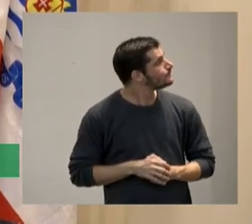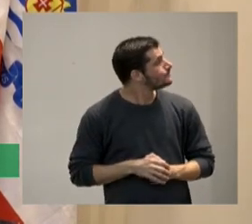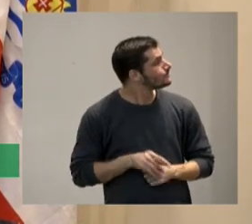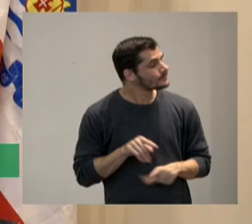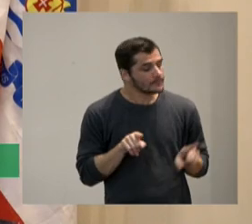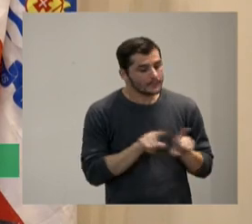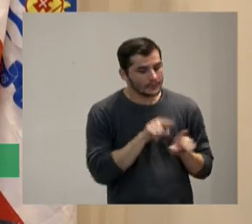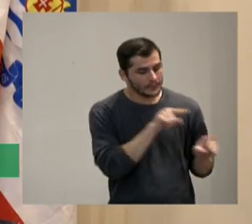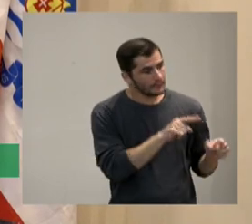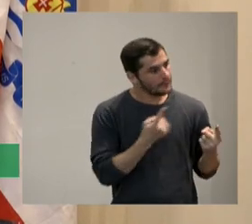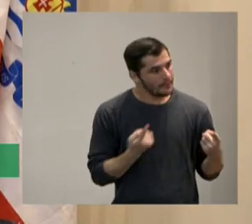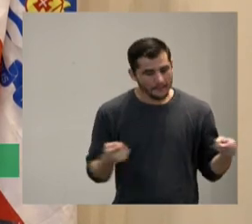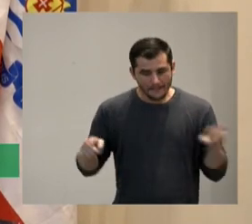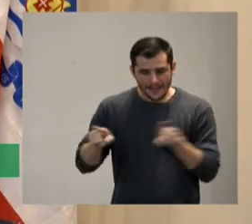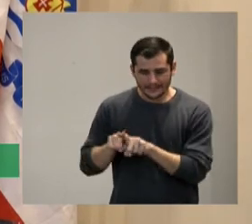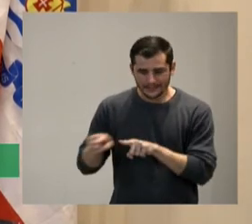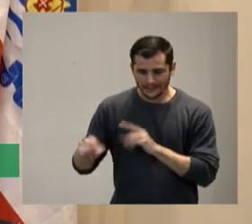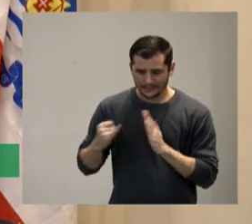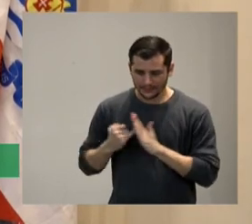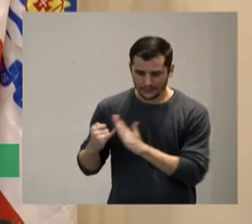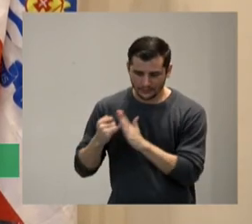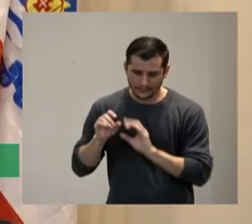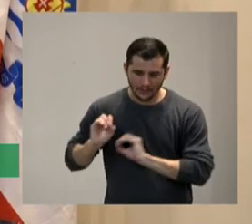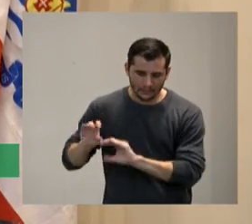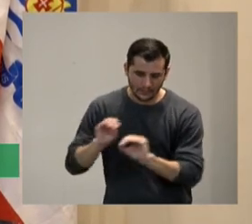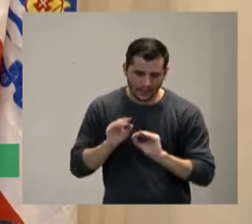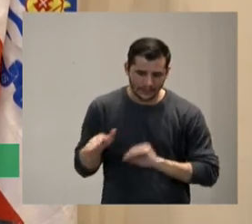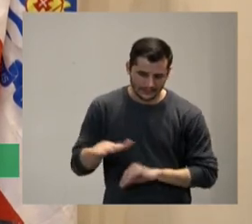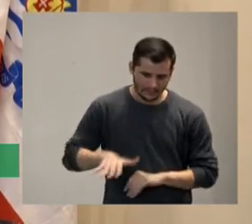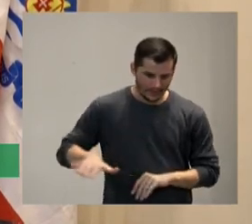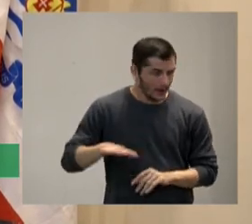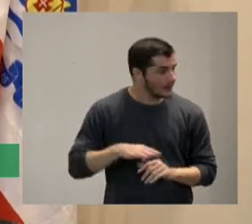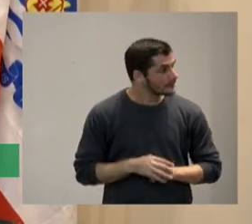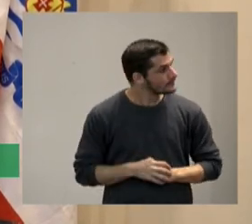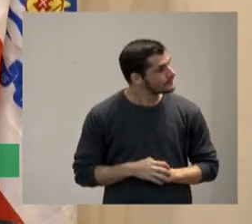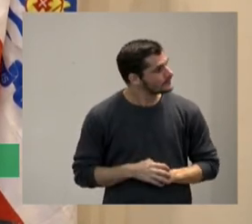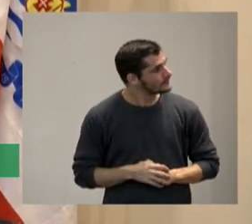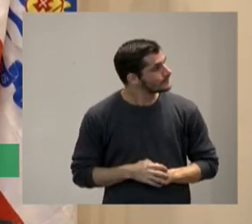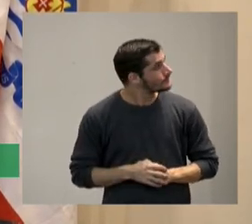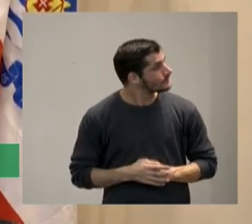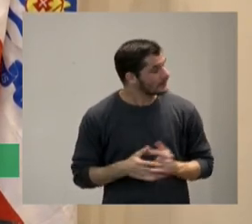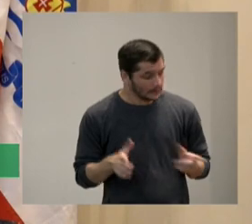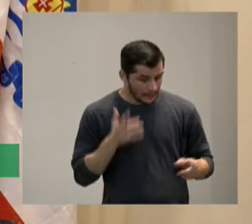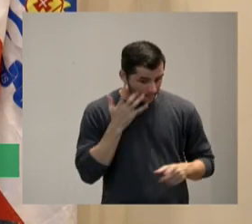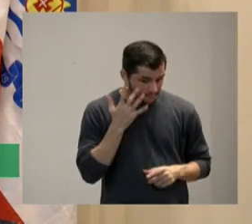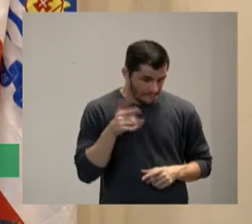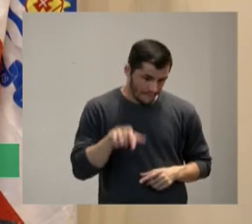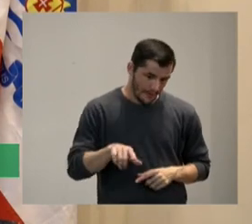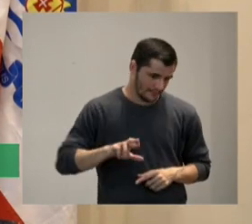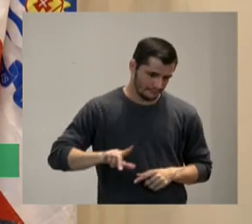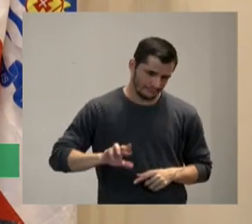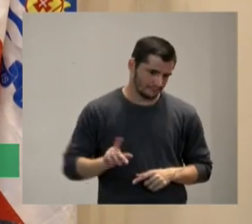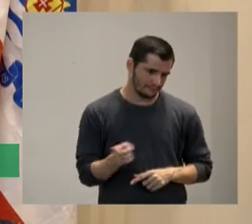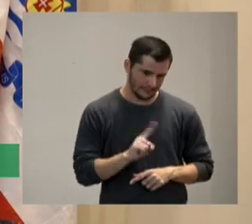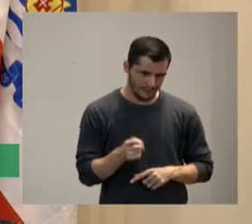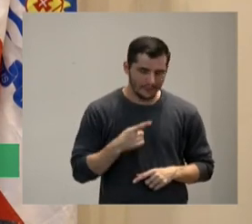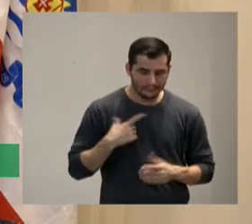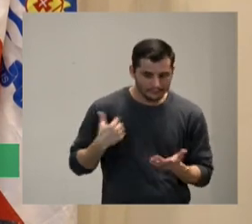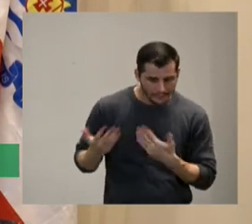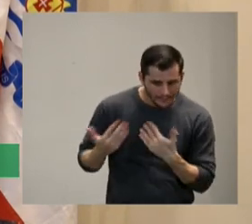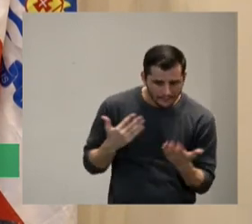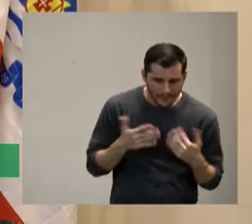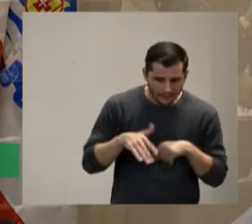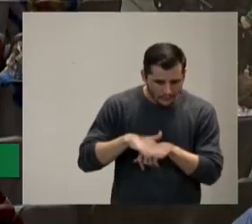instituições de educação eu vou falar o negócio não foi fácil a gente conversava